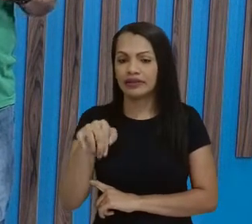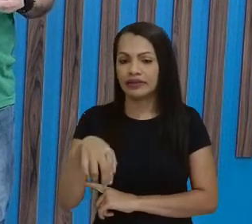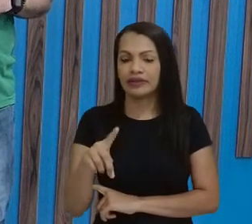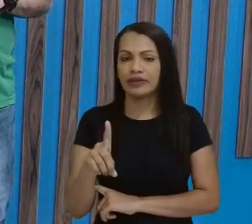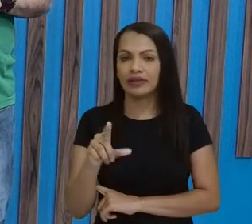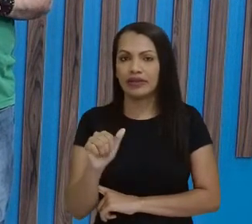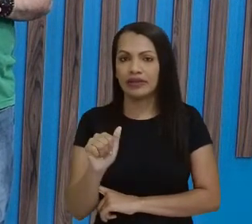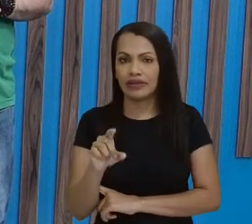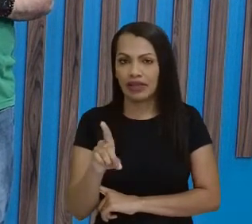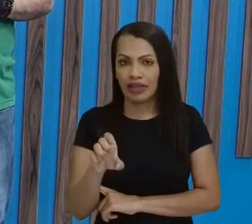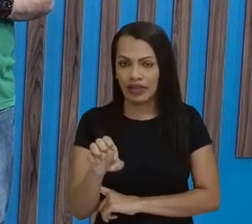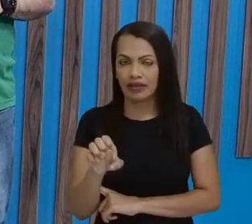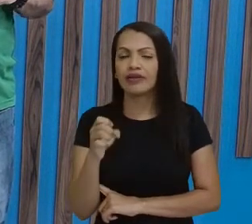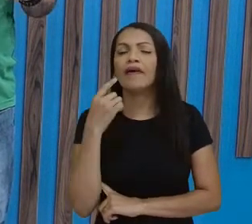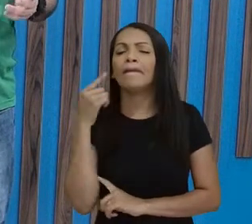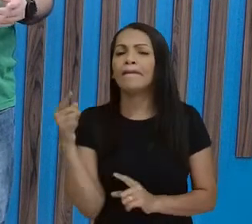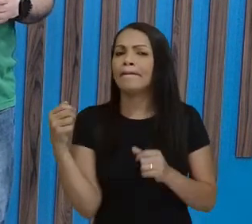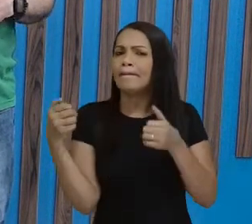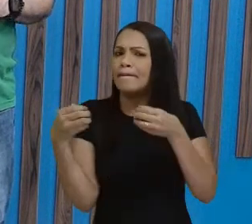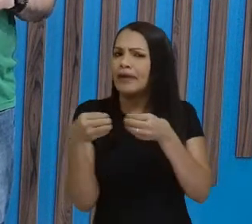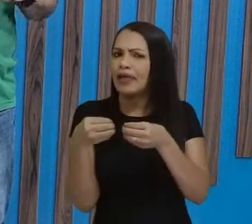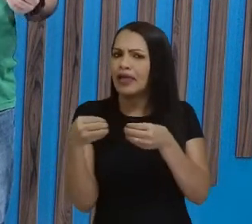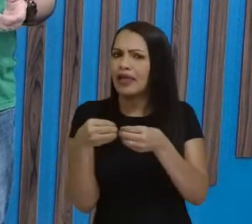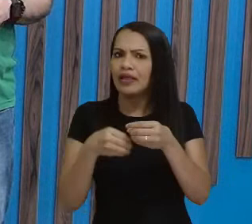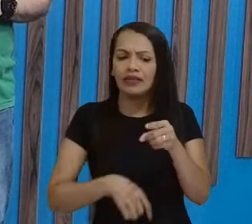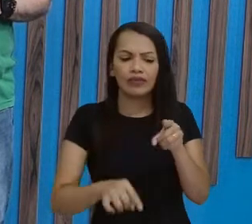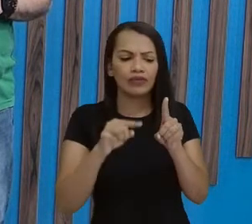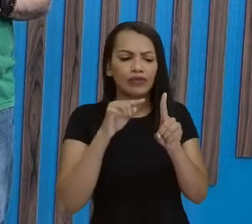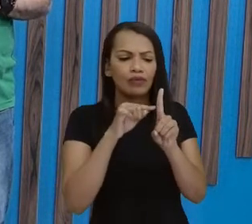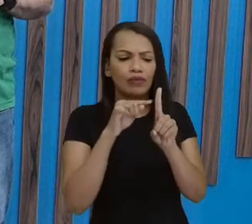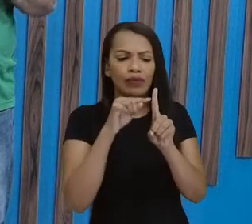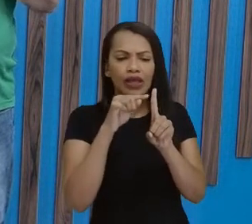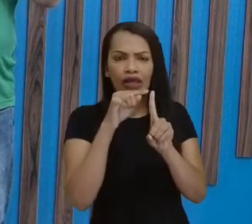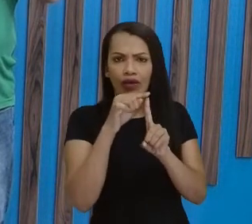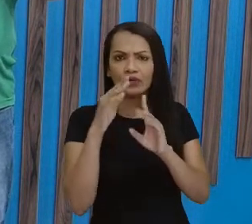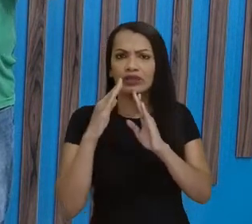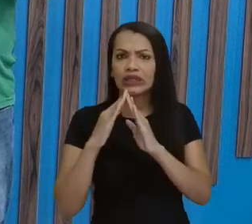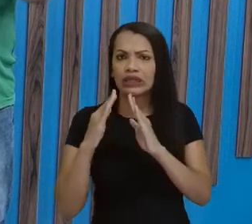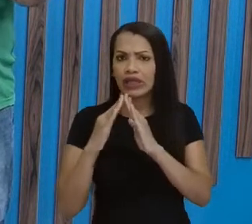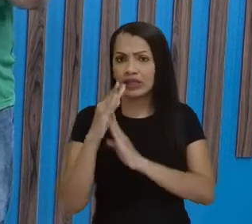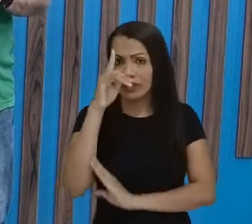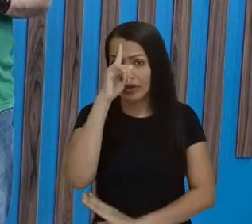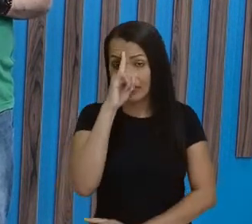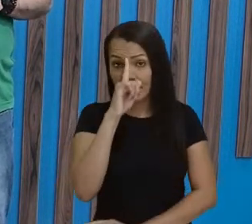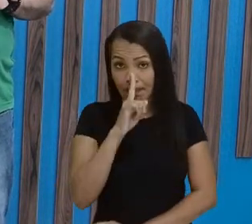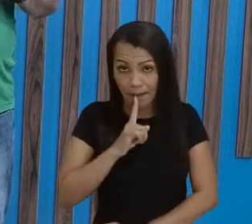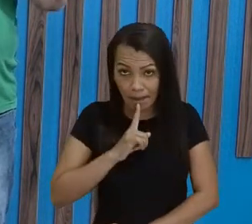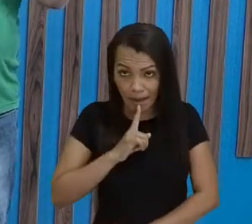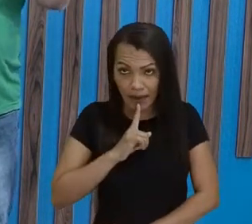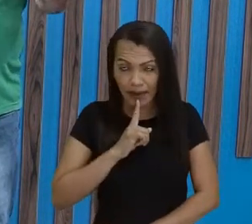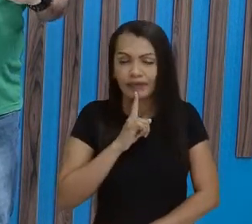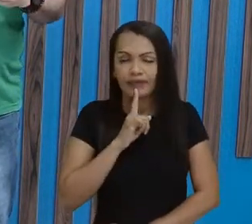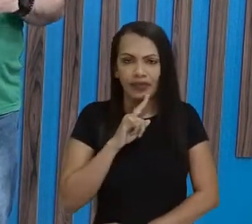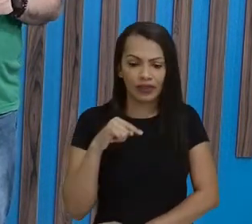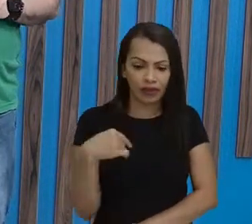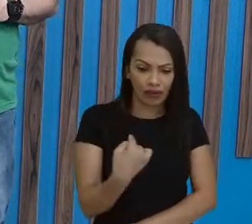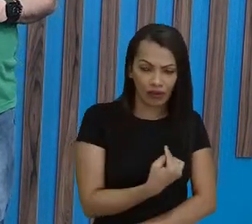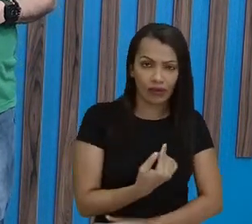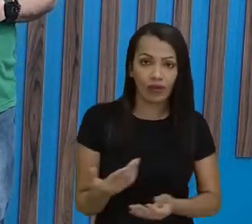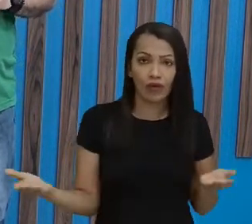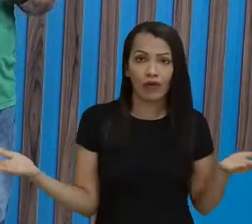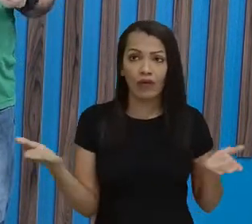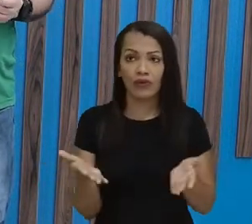proximidades do bairro ali de Casa Amarela, na realidade, o bairro de Casa Amarela. E, nesse sentido, a gente hoje vai